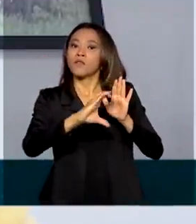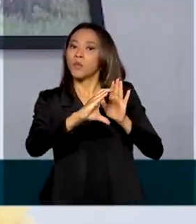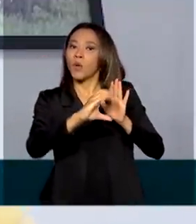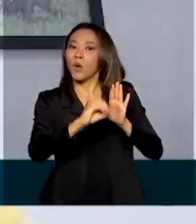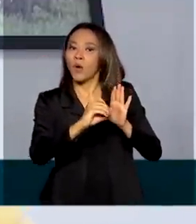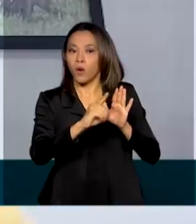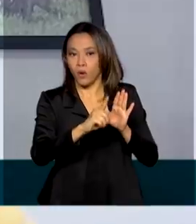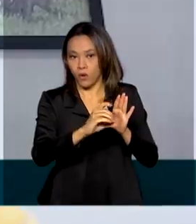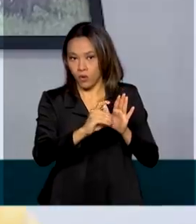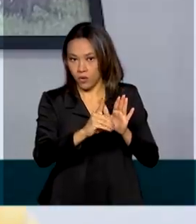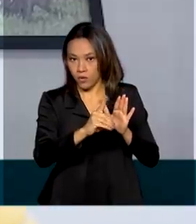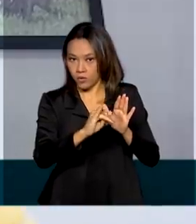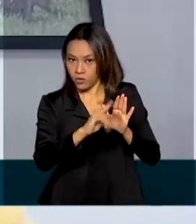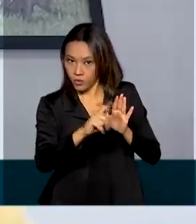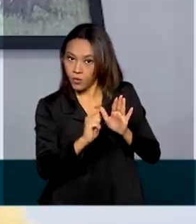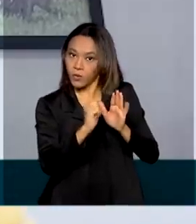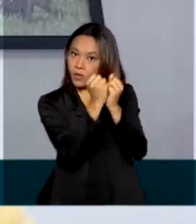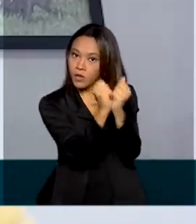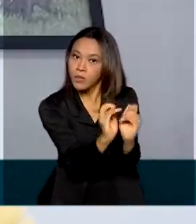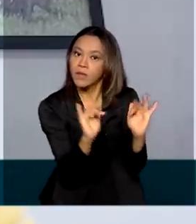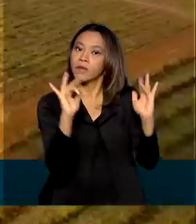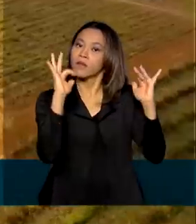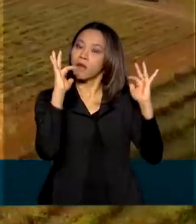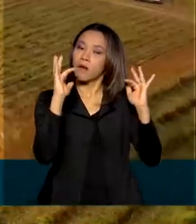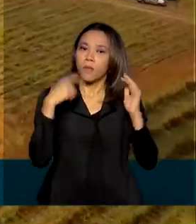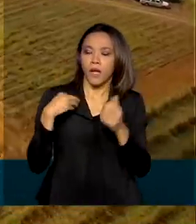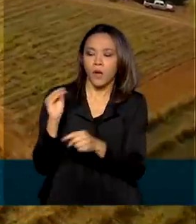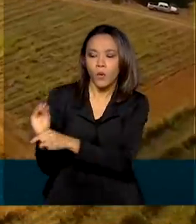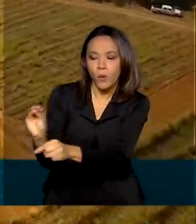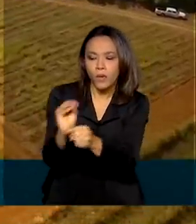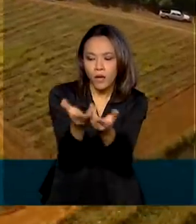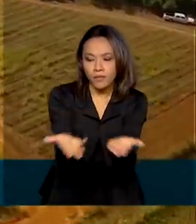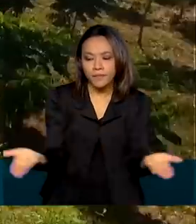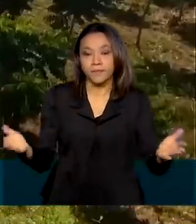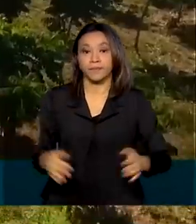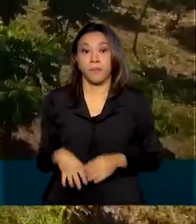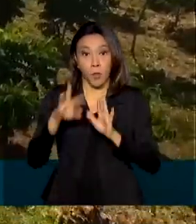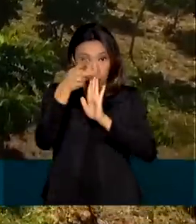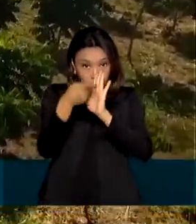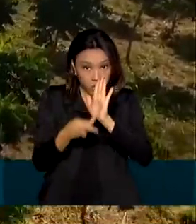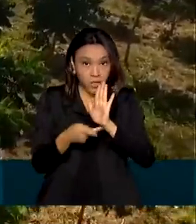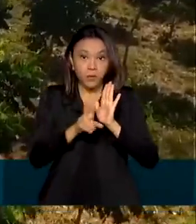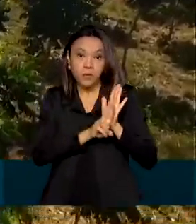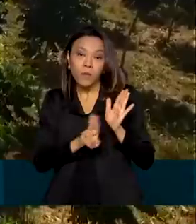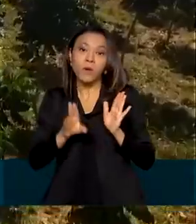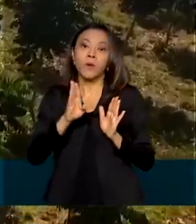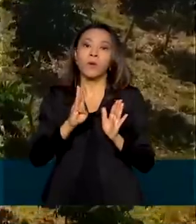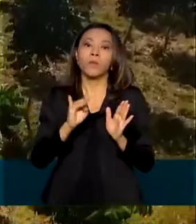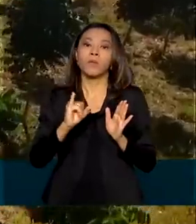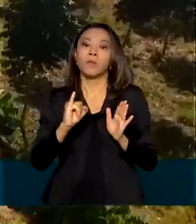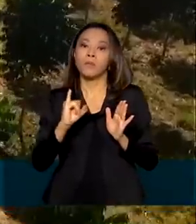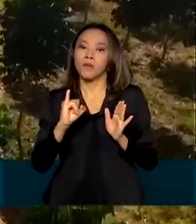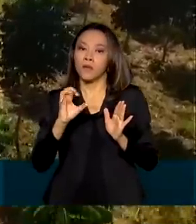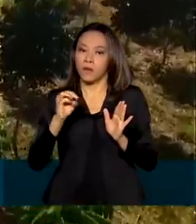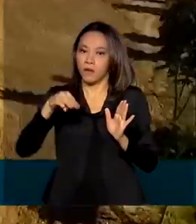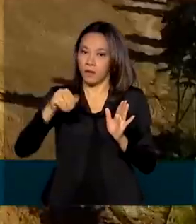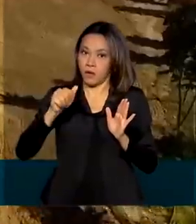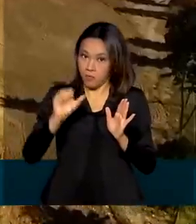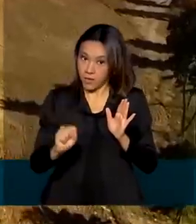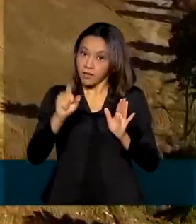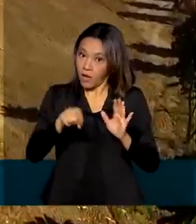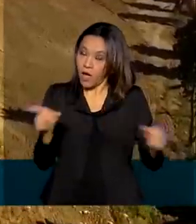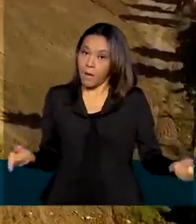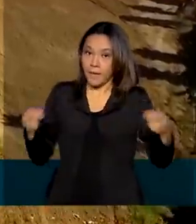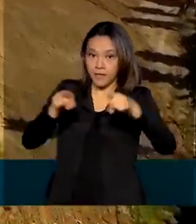reposição de áreas, recuperação, preservação. O projeto Biomas existe há 10 anos. Foi criado numa parceria entre a